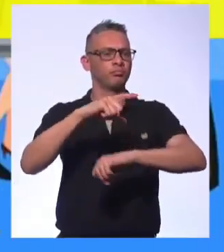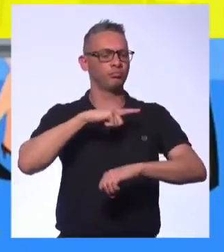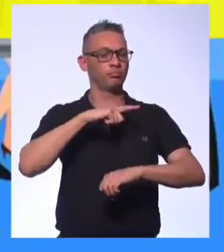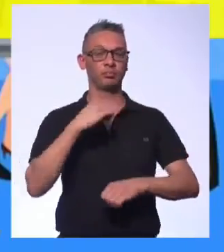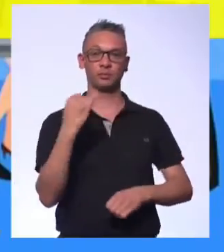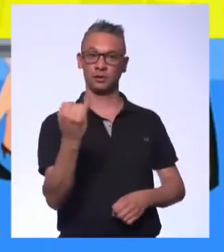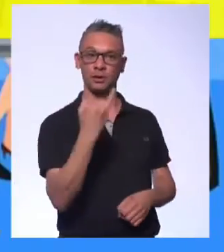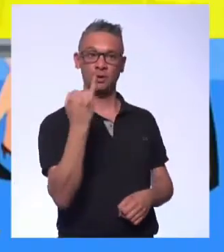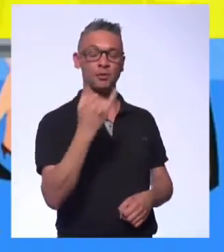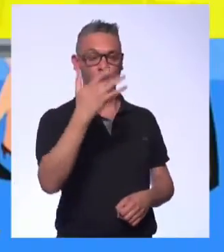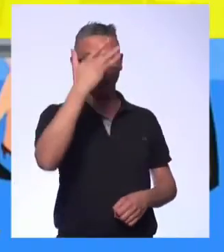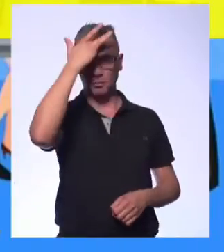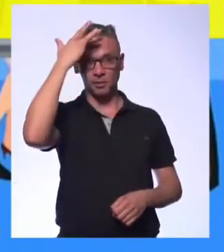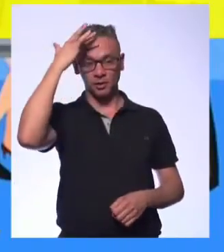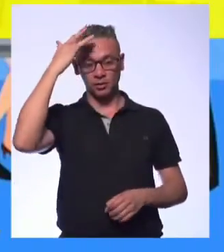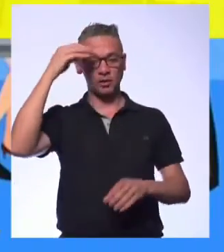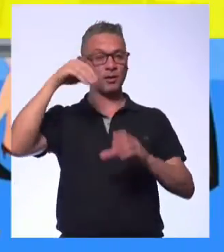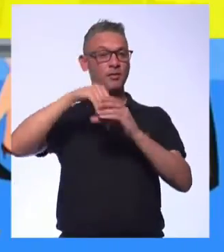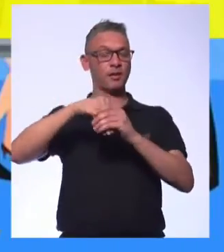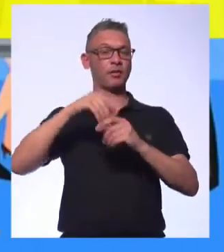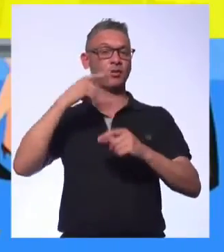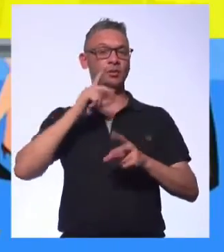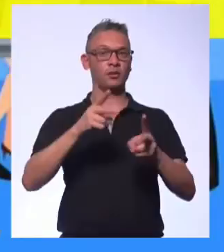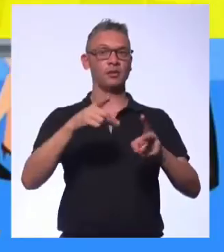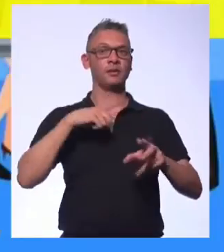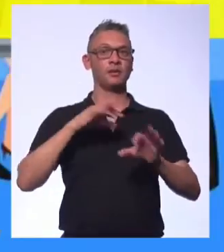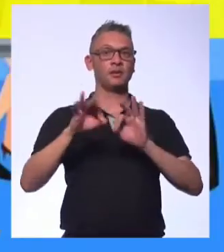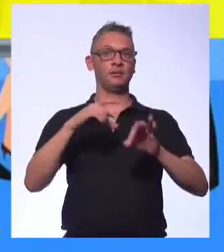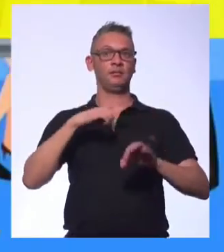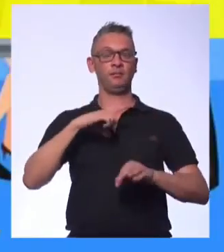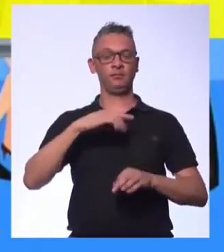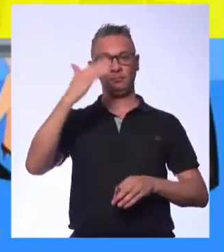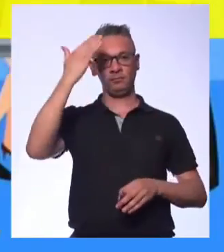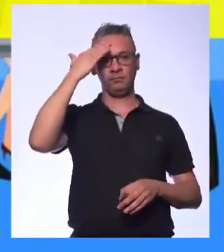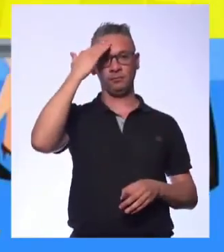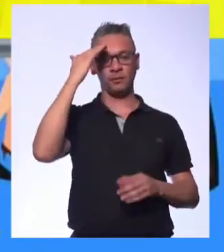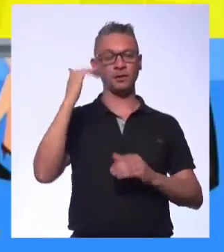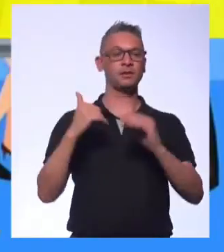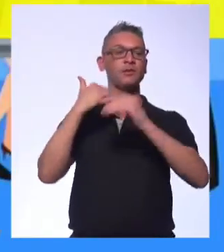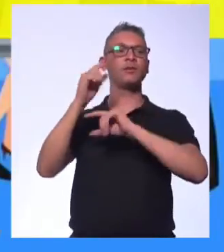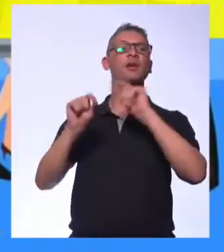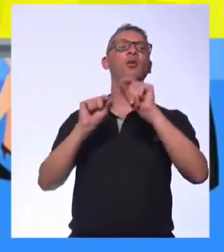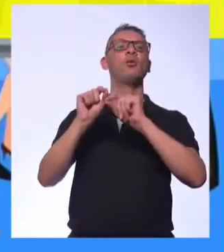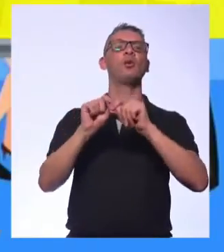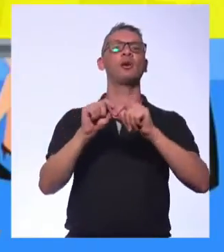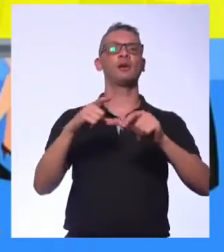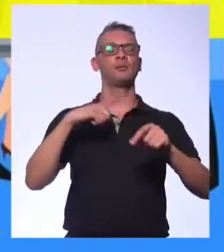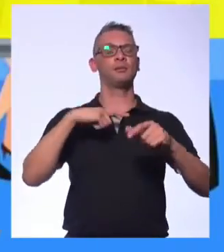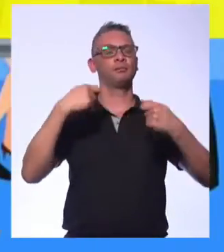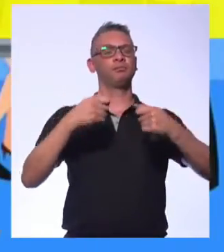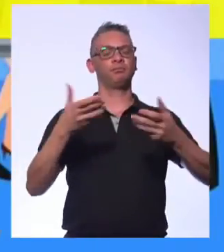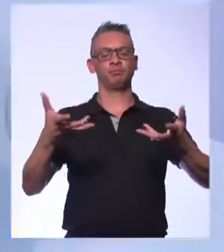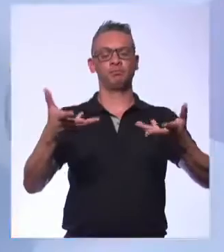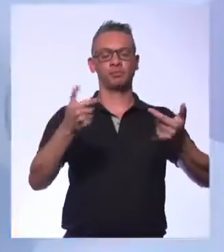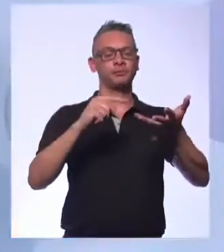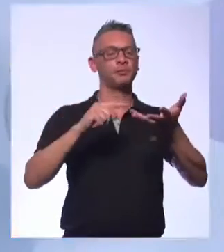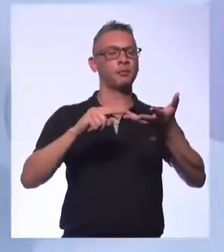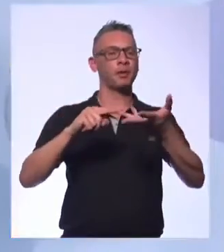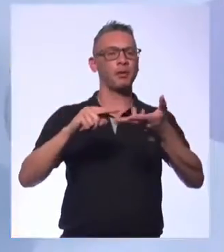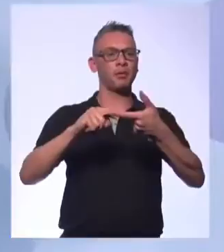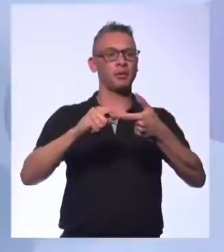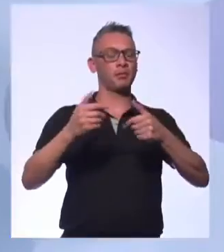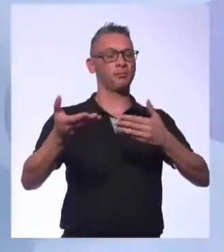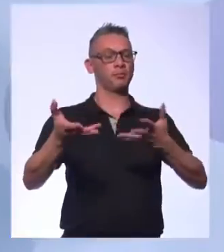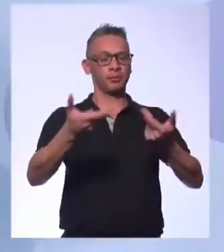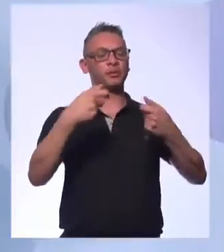posição. E aí, o que acontece? Para ele se manter vivo, ele precisa desenvolver o quê? Uma série de outras competências, uma série de